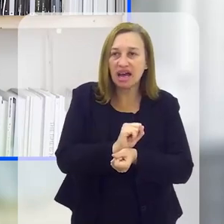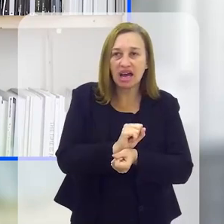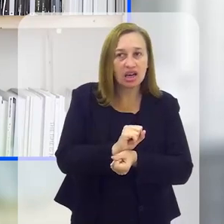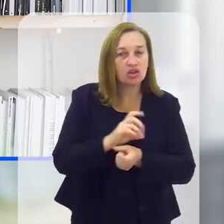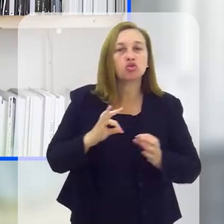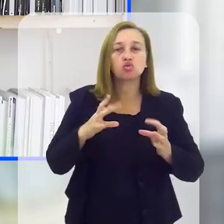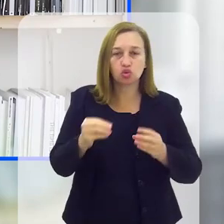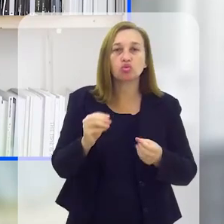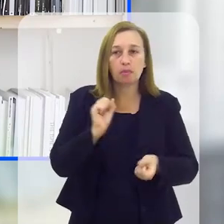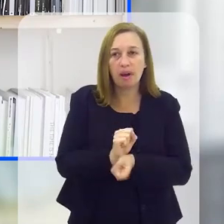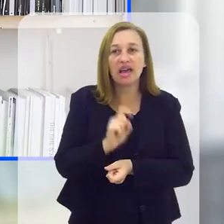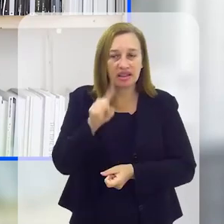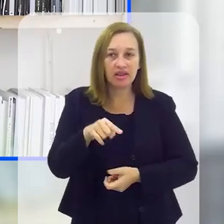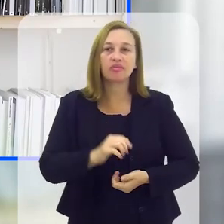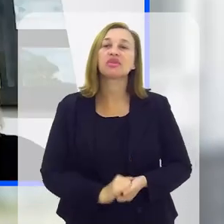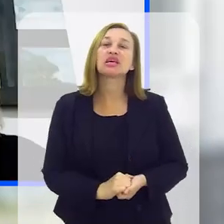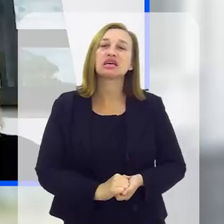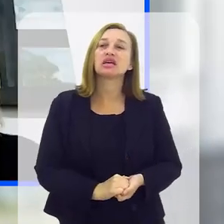para tudo, praticamente.